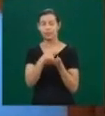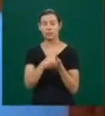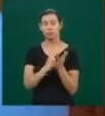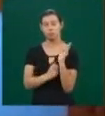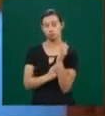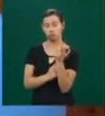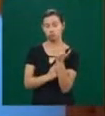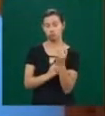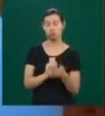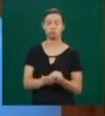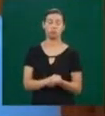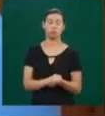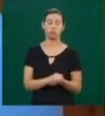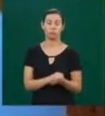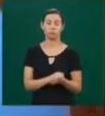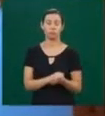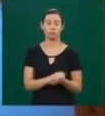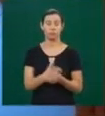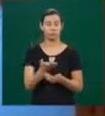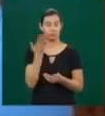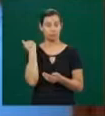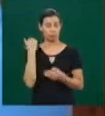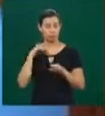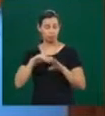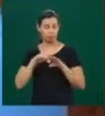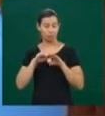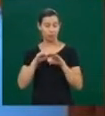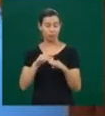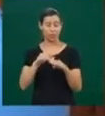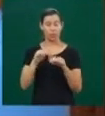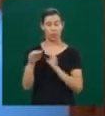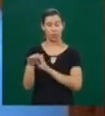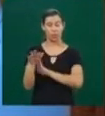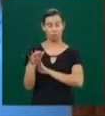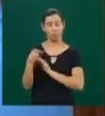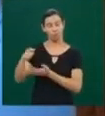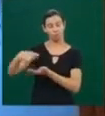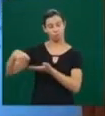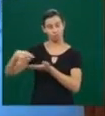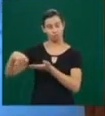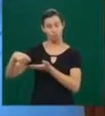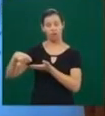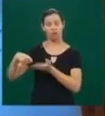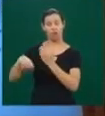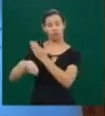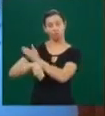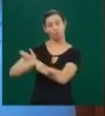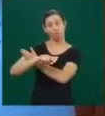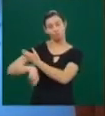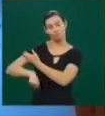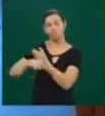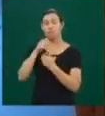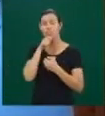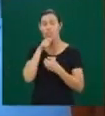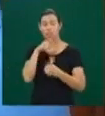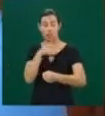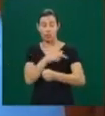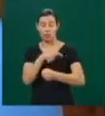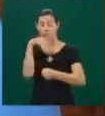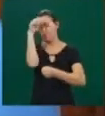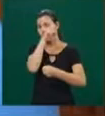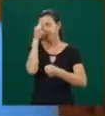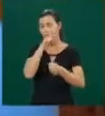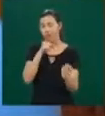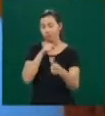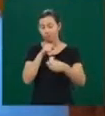acidente, com essa troca de habilidades, eu aproveitei para começar a desenhar. Retratar